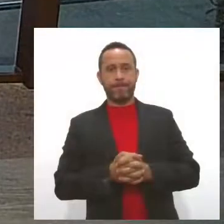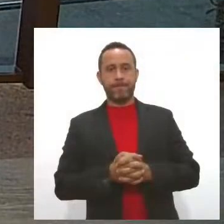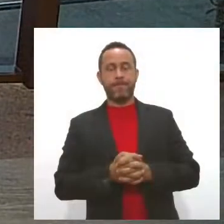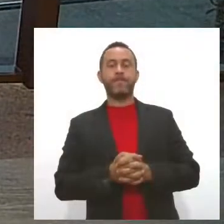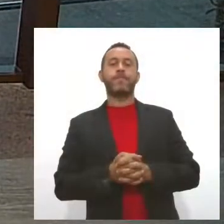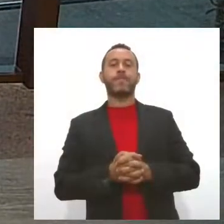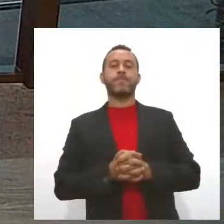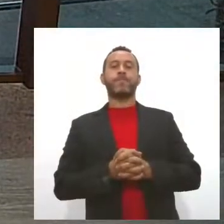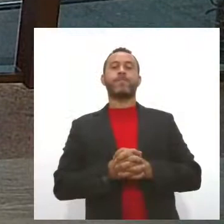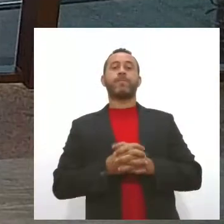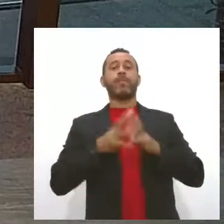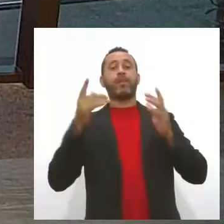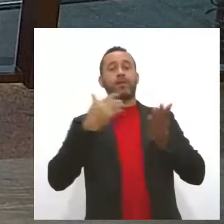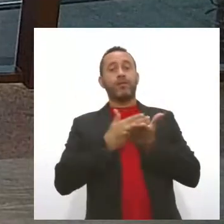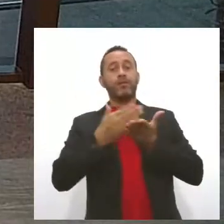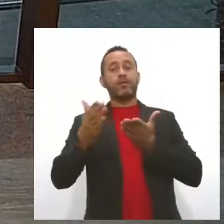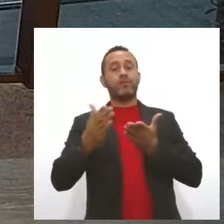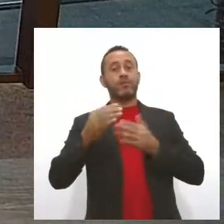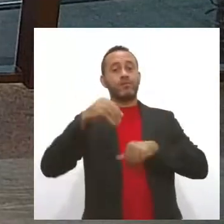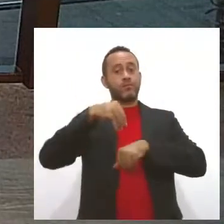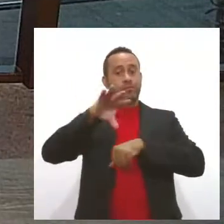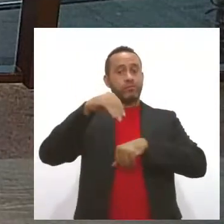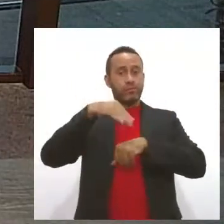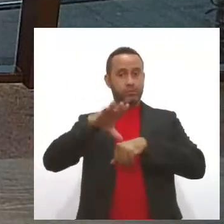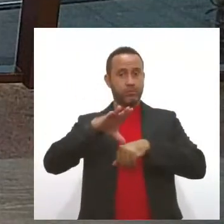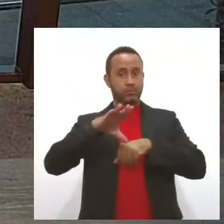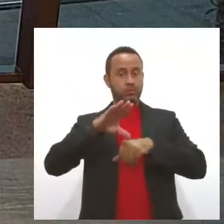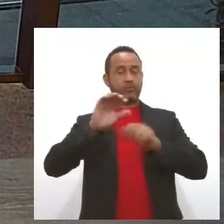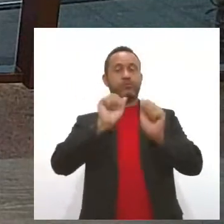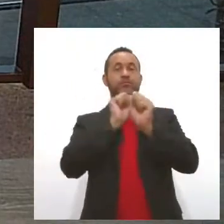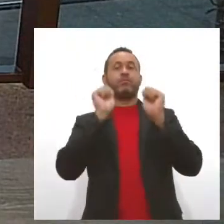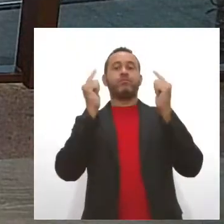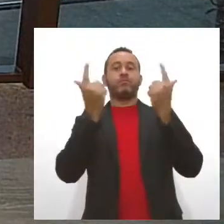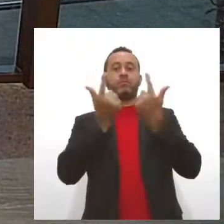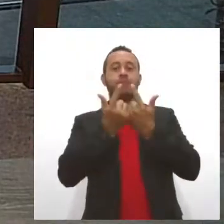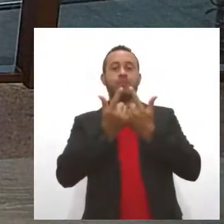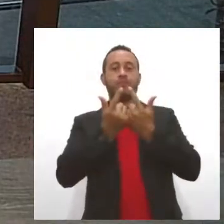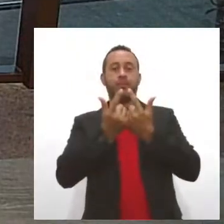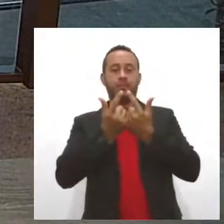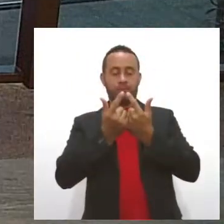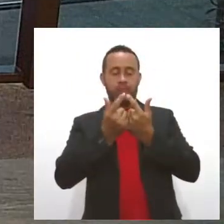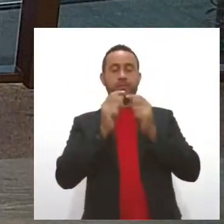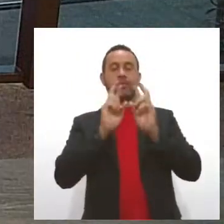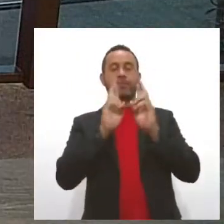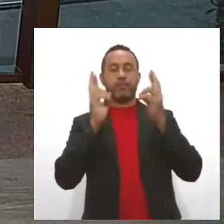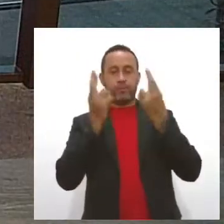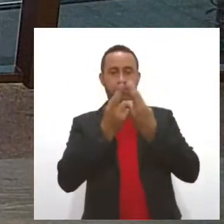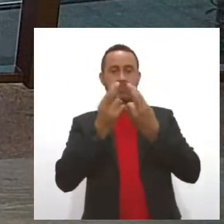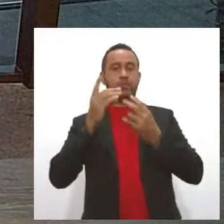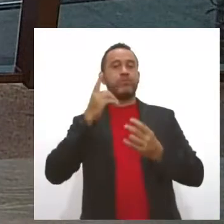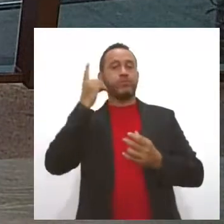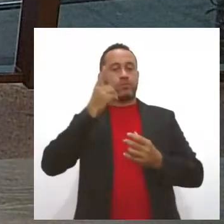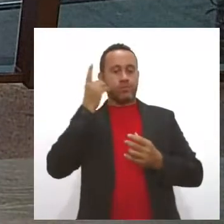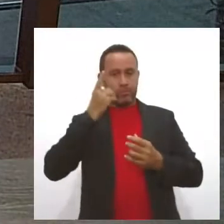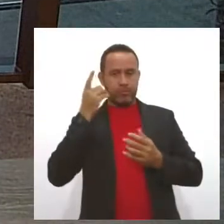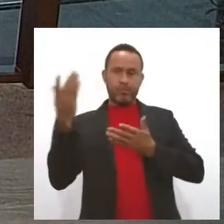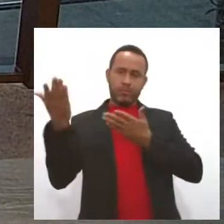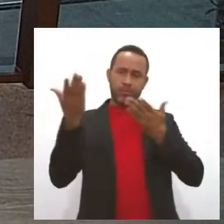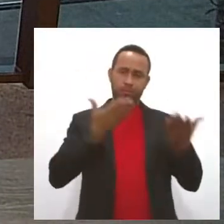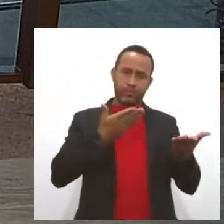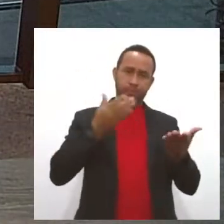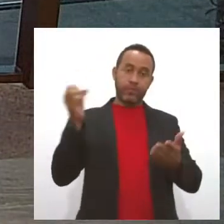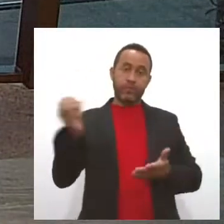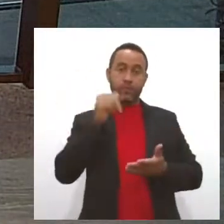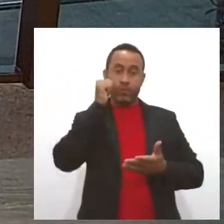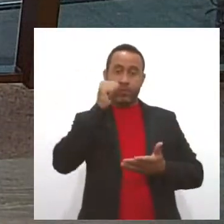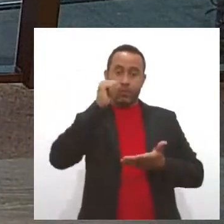E a gente já começa com notícias do Legislativo Estadual. Em sessão mista, deputados dão boas-vindas à nova